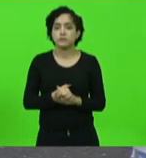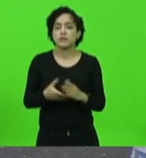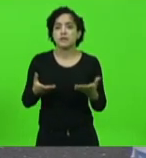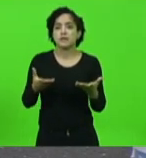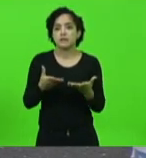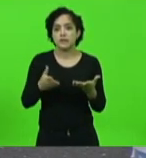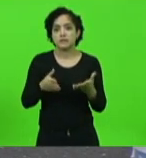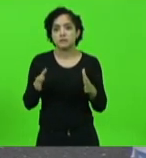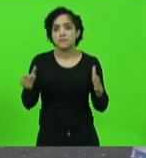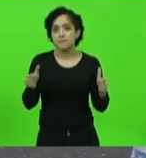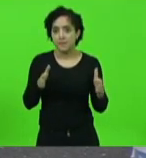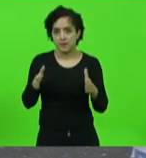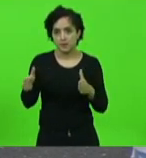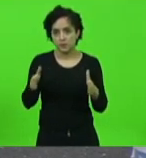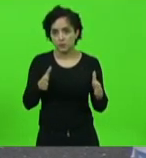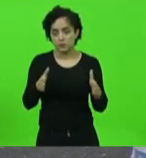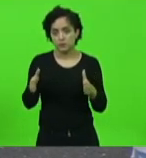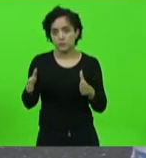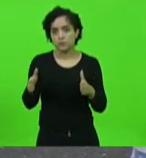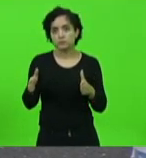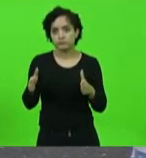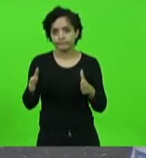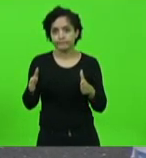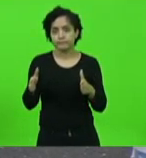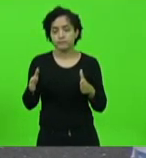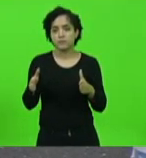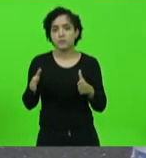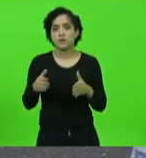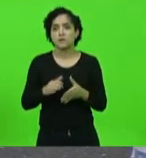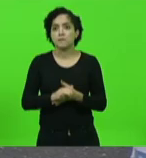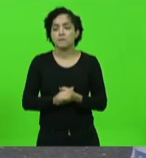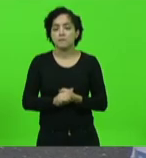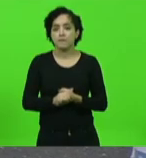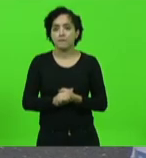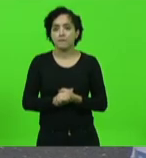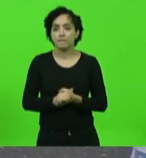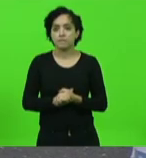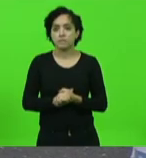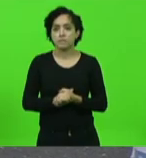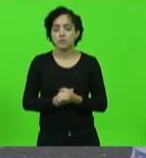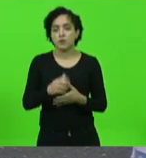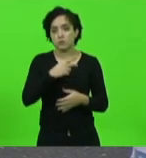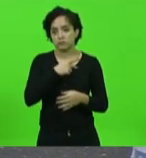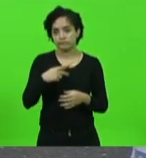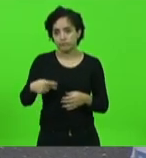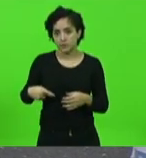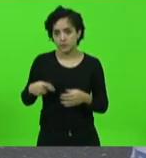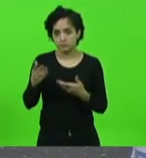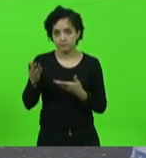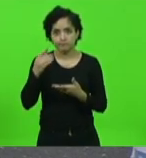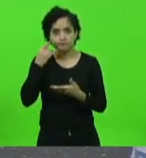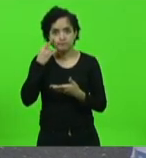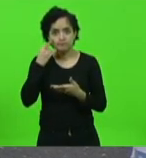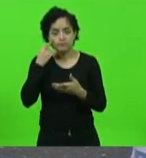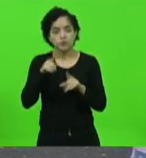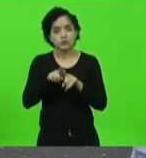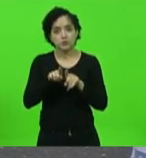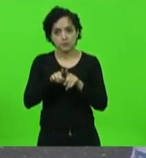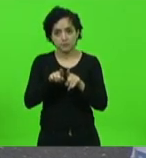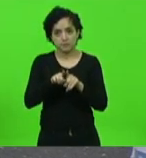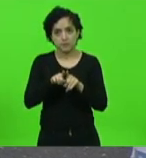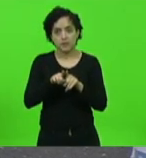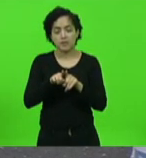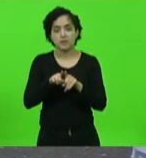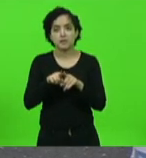período da sua interinidade o presidente Mauro também como não podia